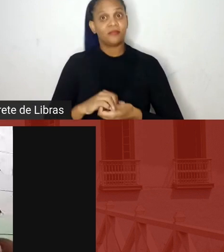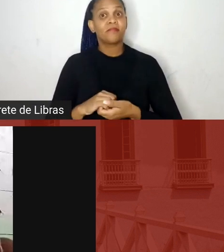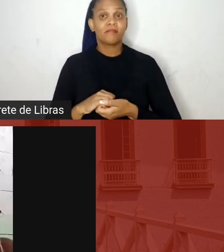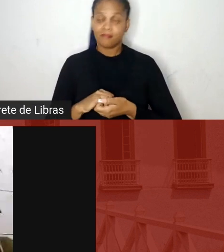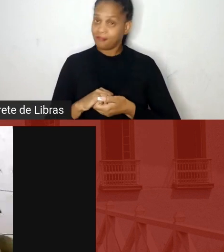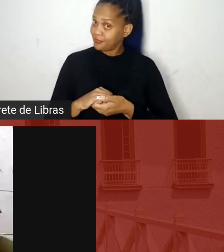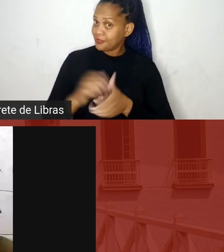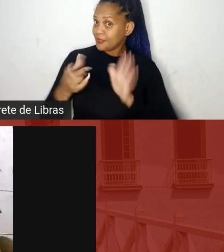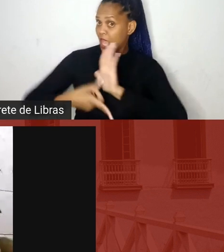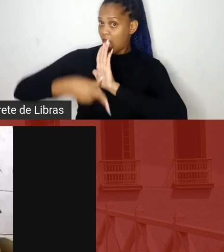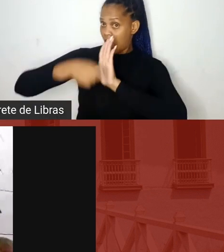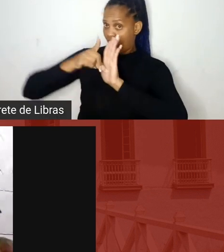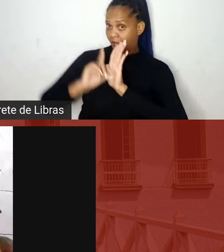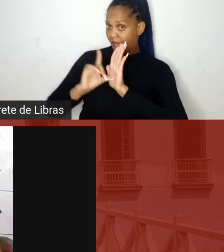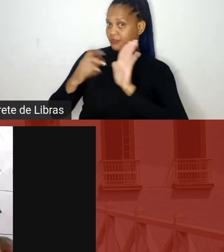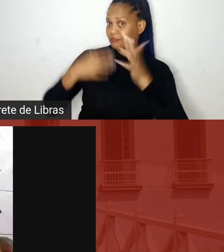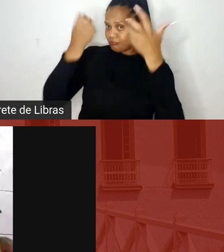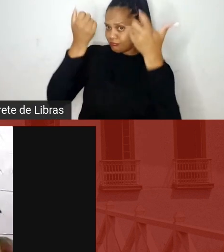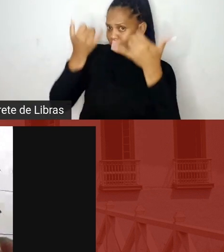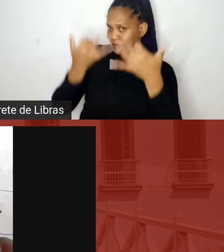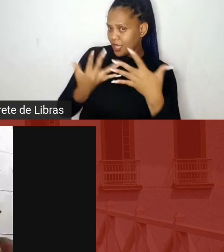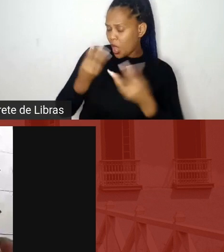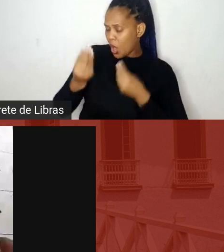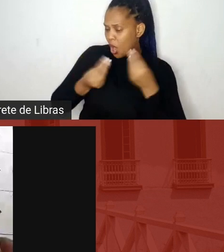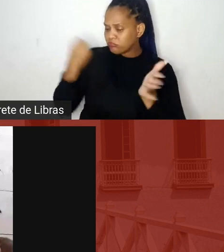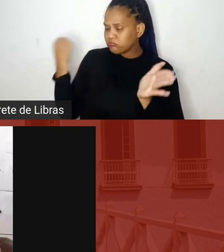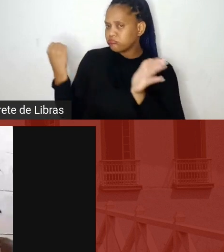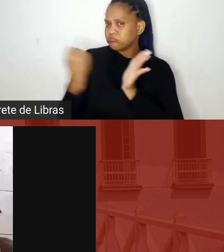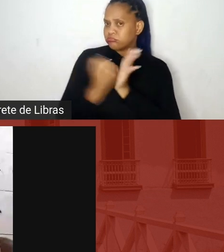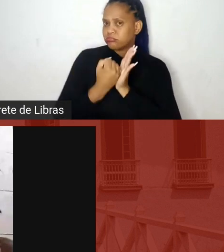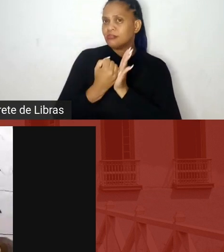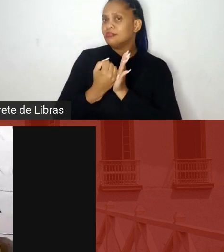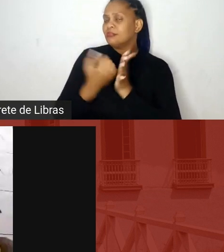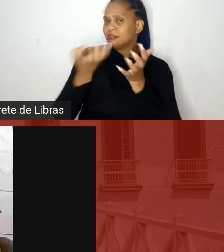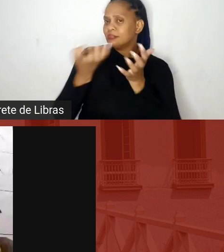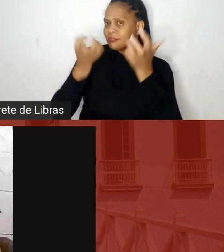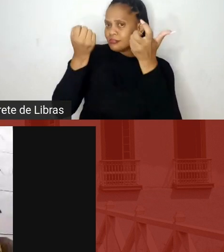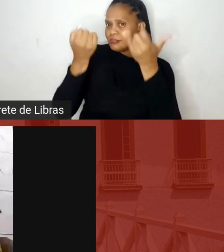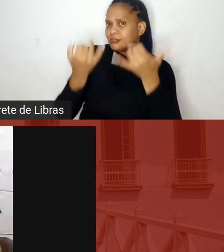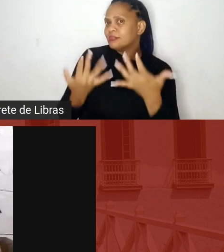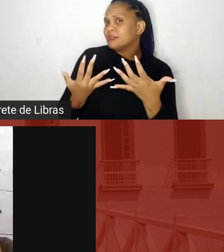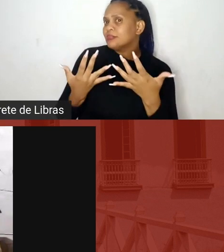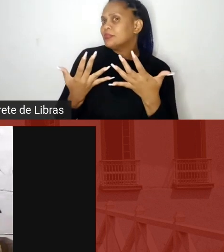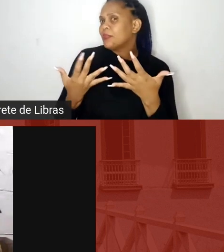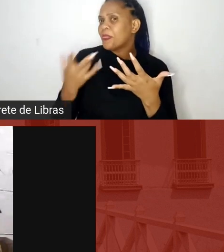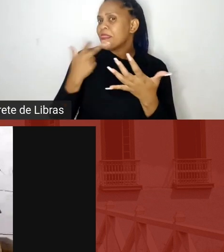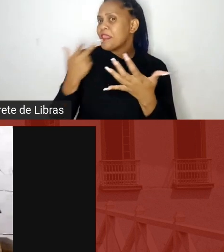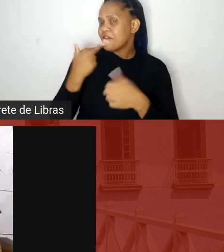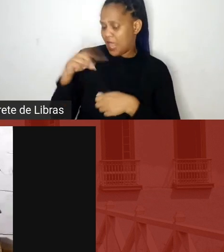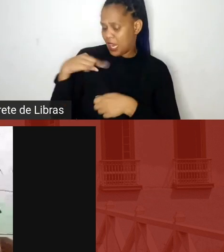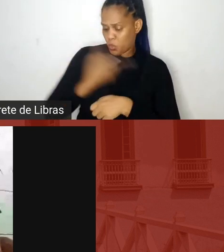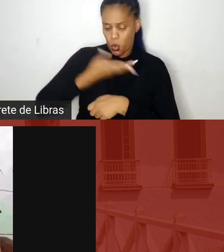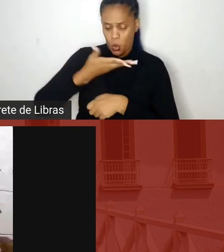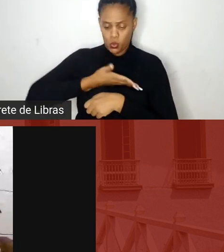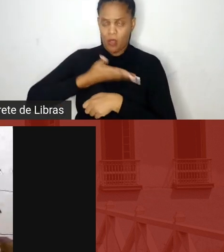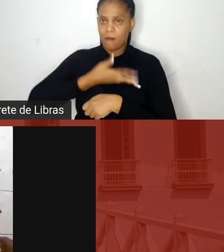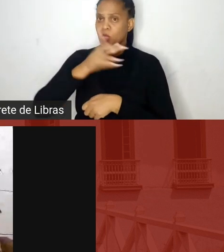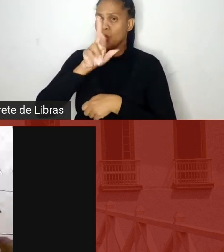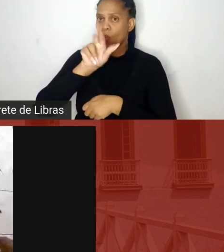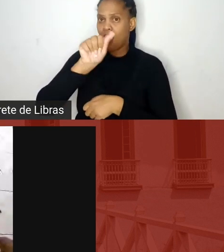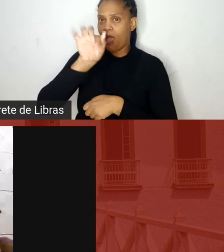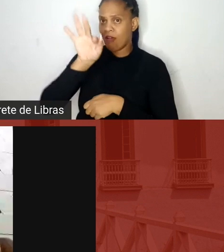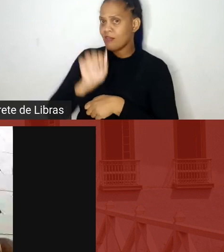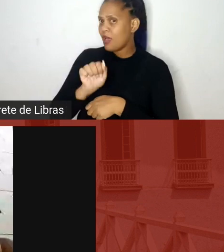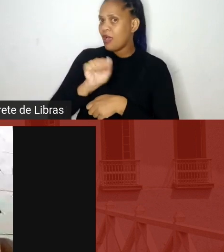Antes de eu falar a respeito do processo de certificação, eu gostaria de dizer, assim, acrescentar um pouquinho da fala do nosso amigo Rafa, no entendimento,